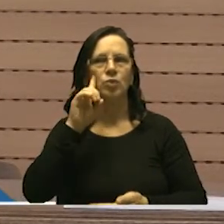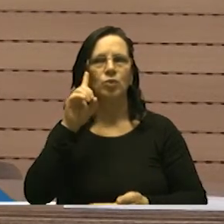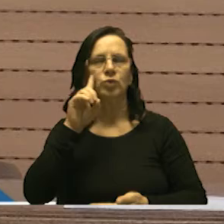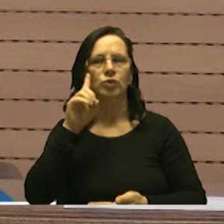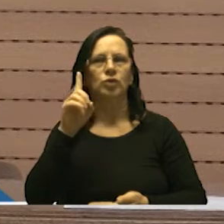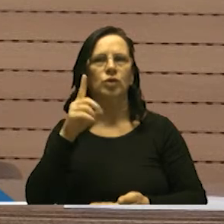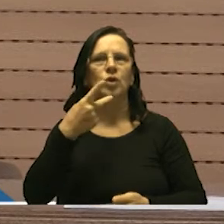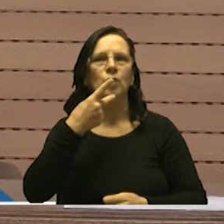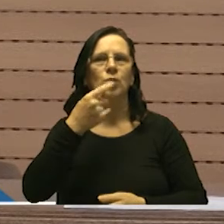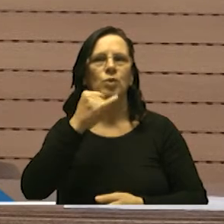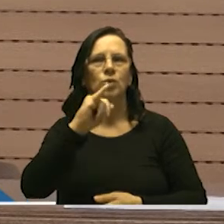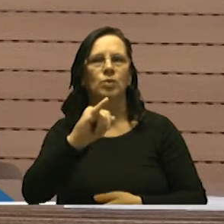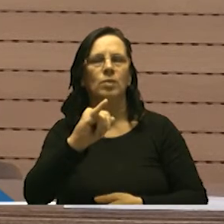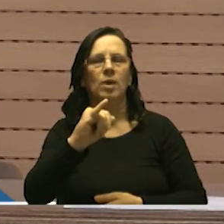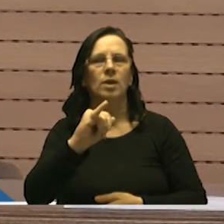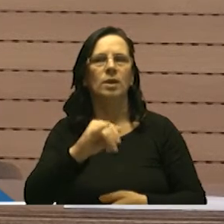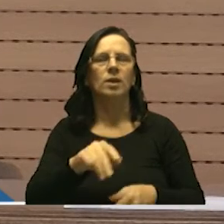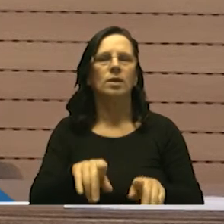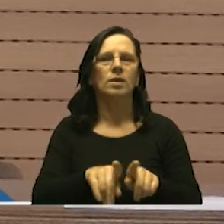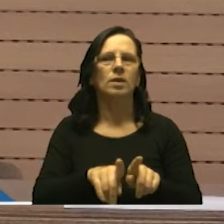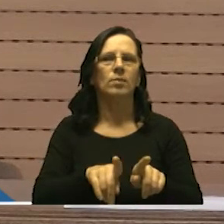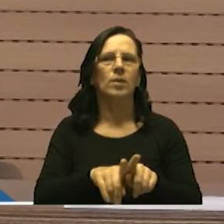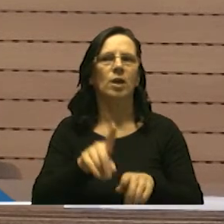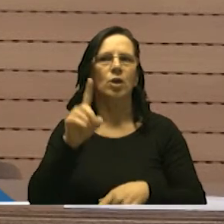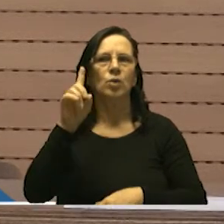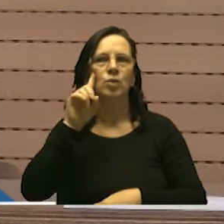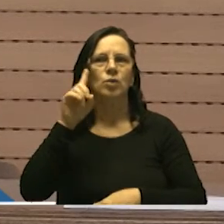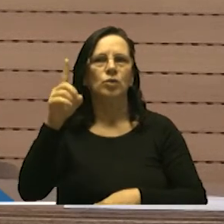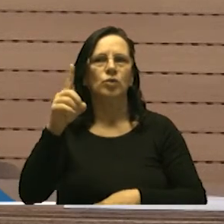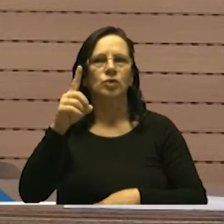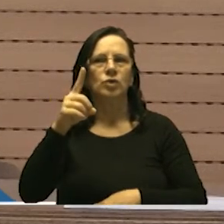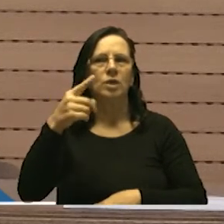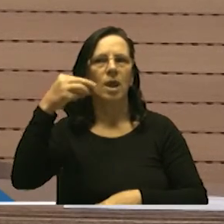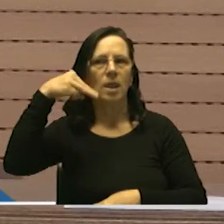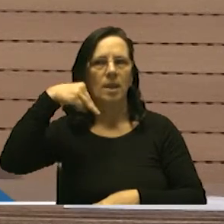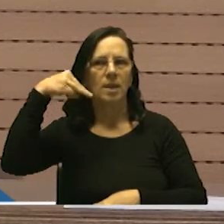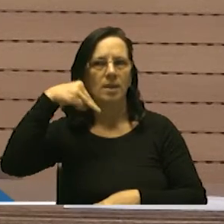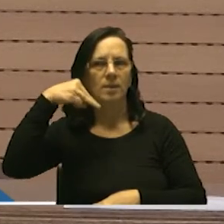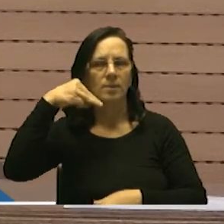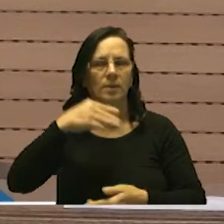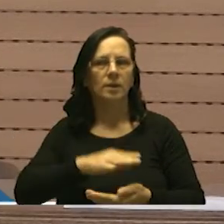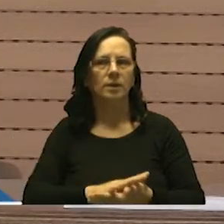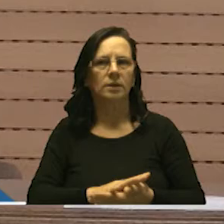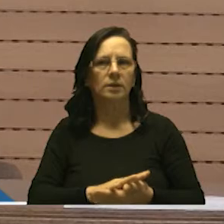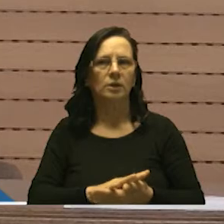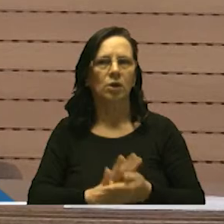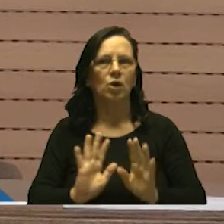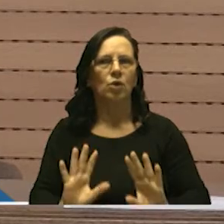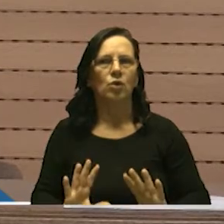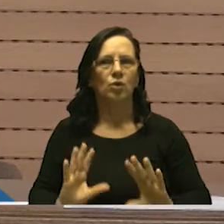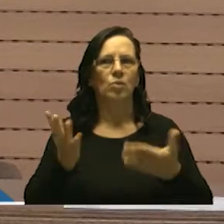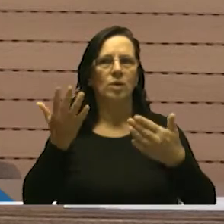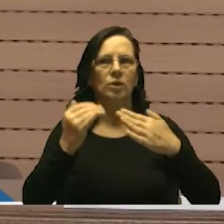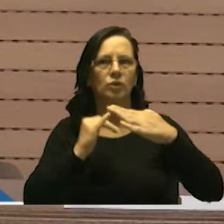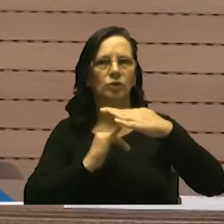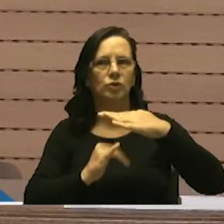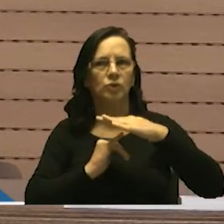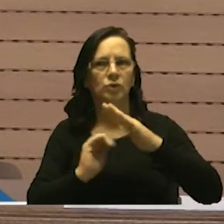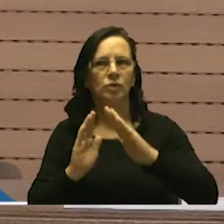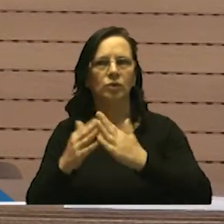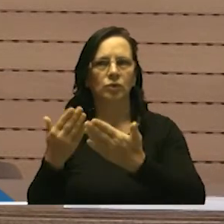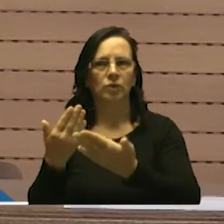dos Pais e das Mães a ser comemorado nas instituições de ensino